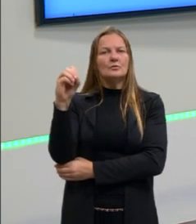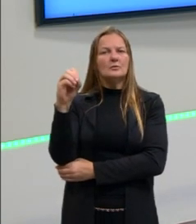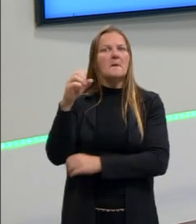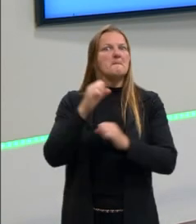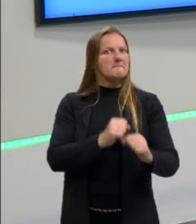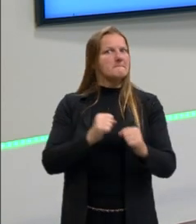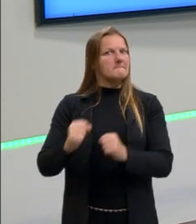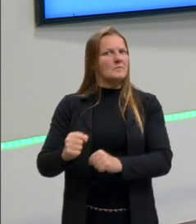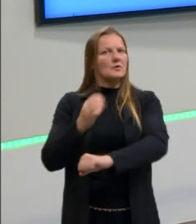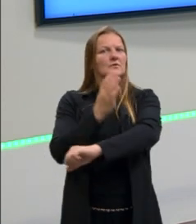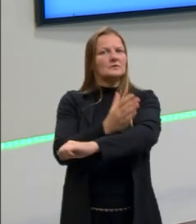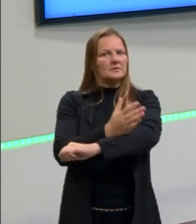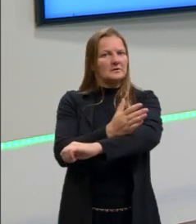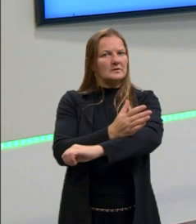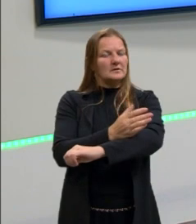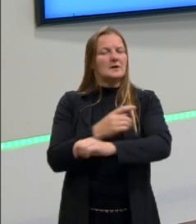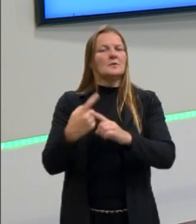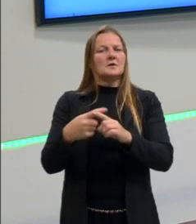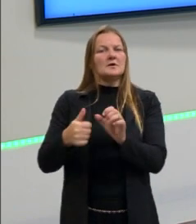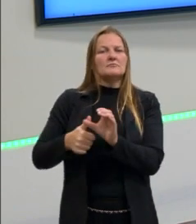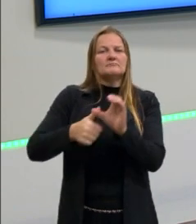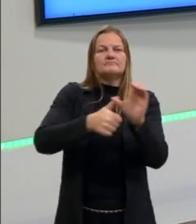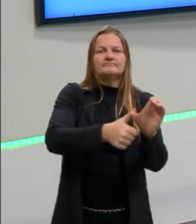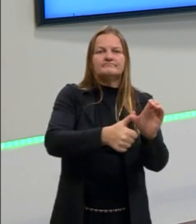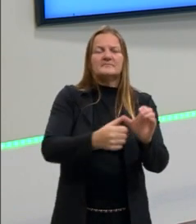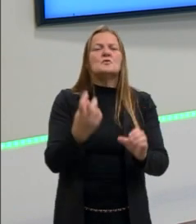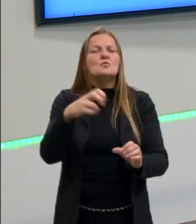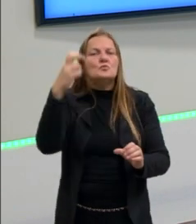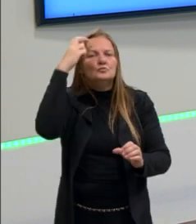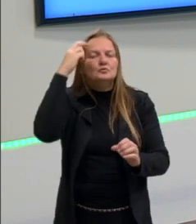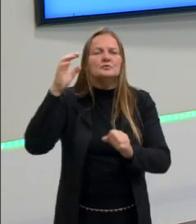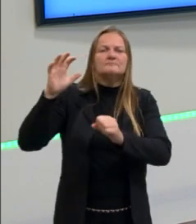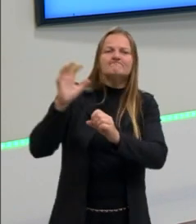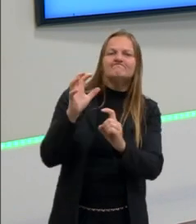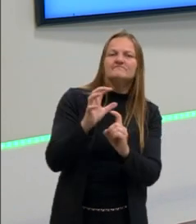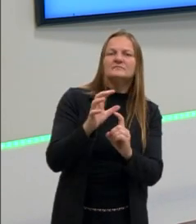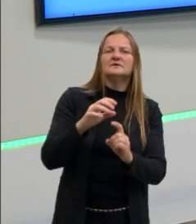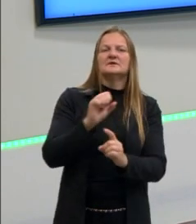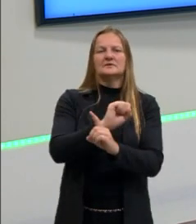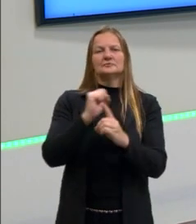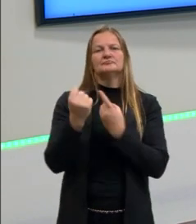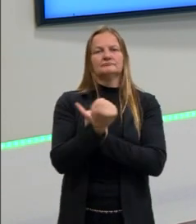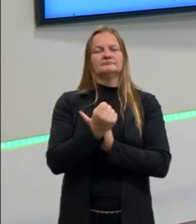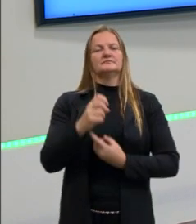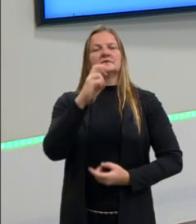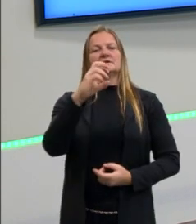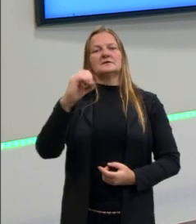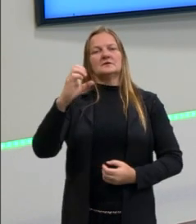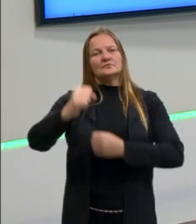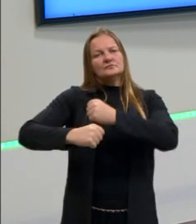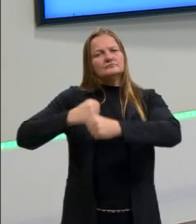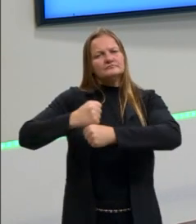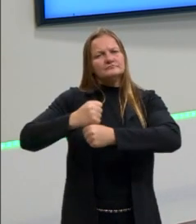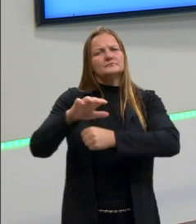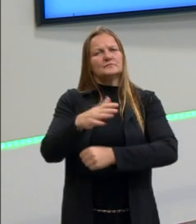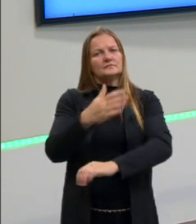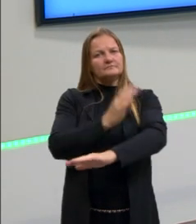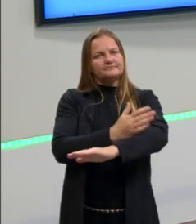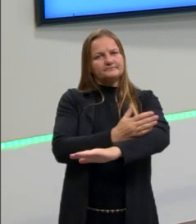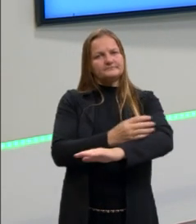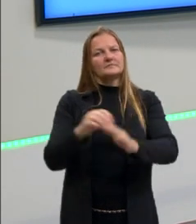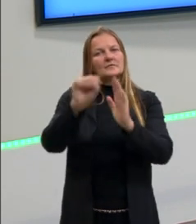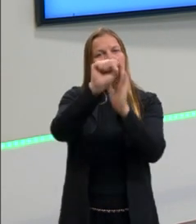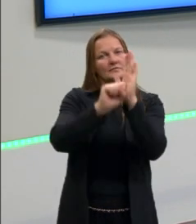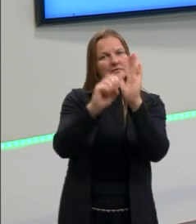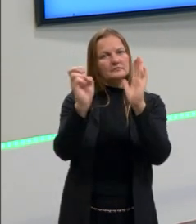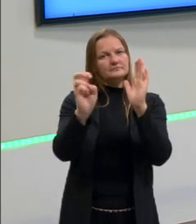muito grande na sociedade, na cultura desse período. Os primeiros 500 anos da Idade Média, do século V ao